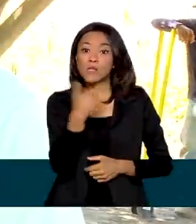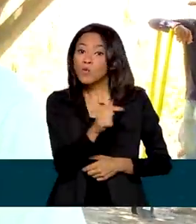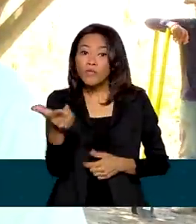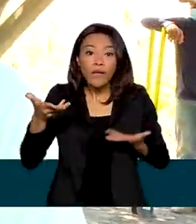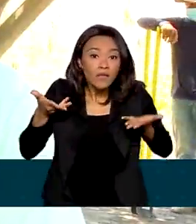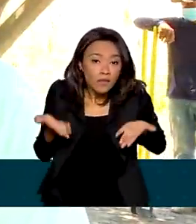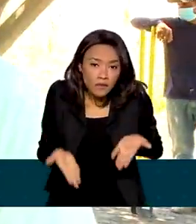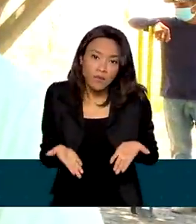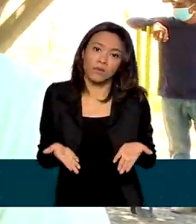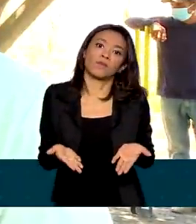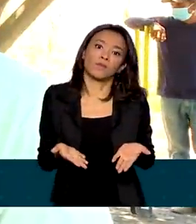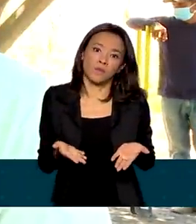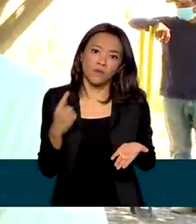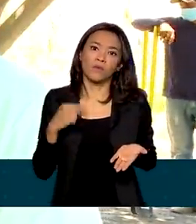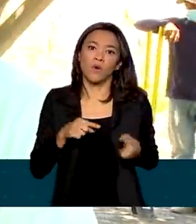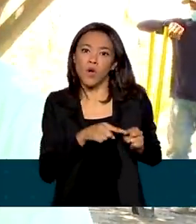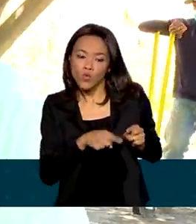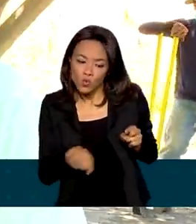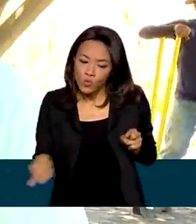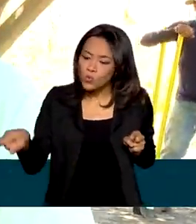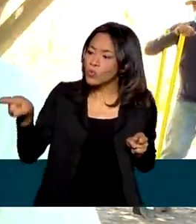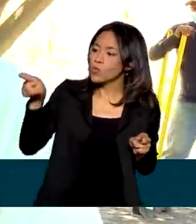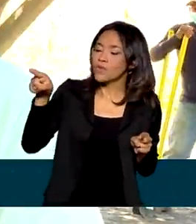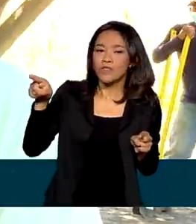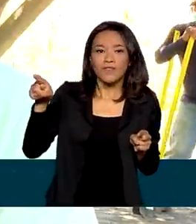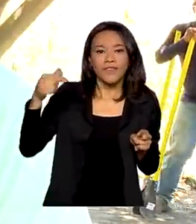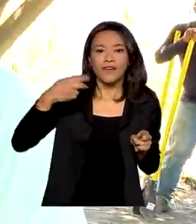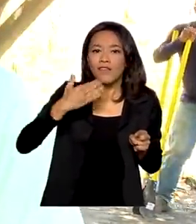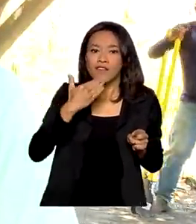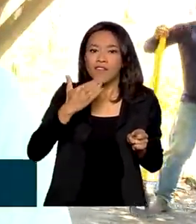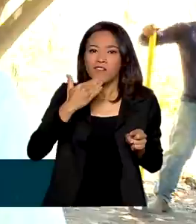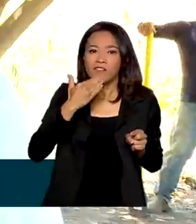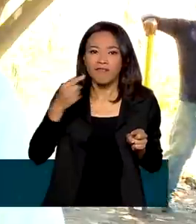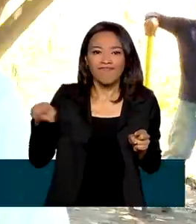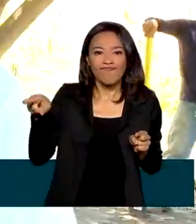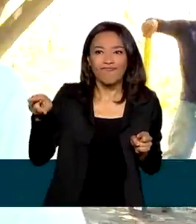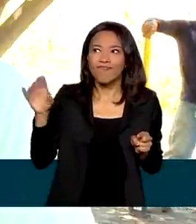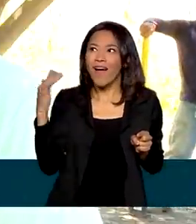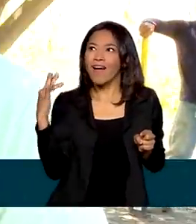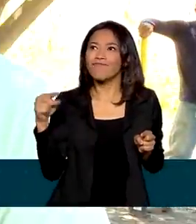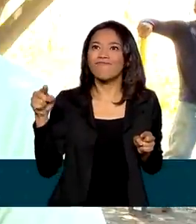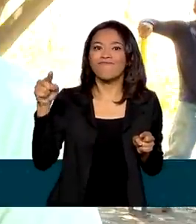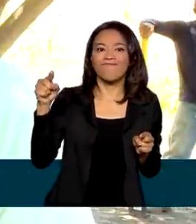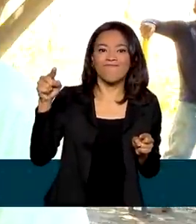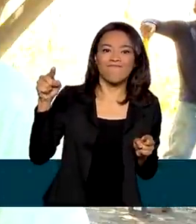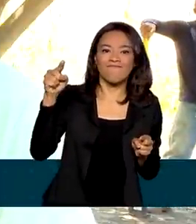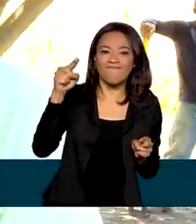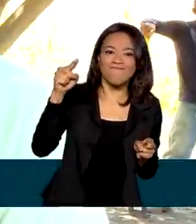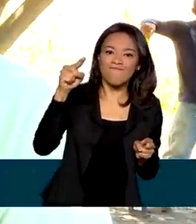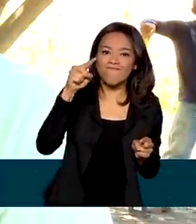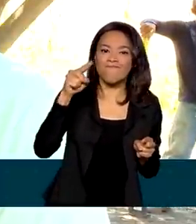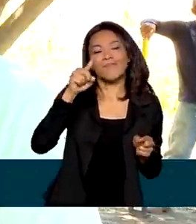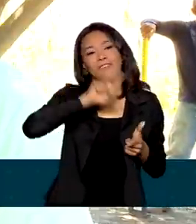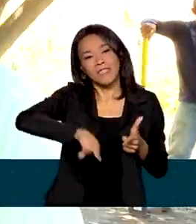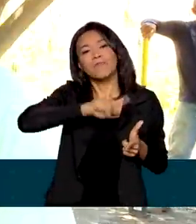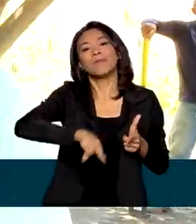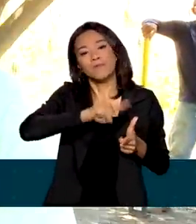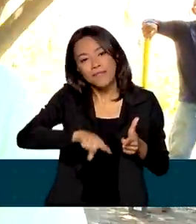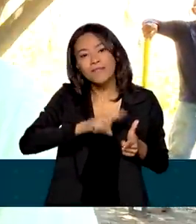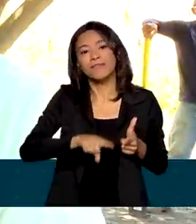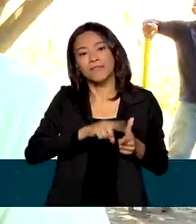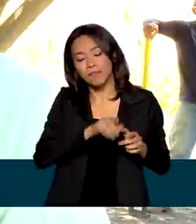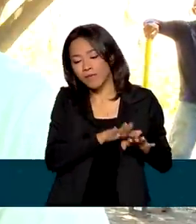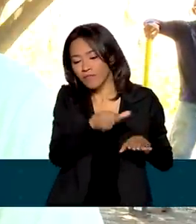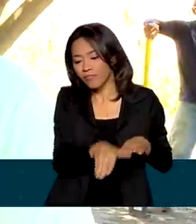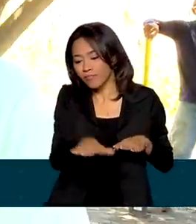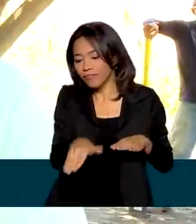vegetal, o ciclo hidrológico não se fecha. O resultado é que vai depauperando os níveis de água em todos